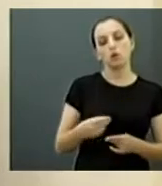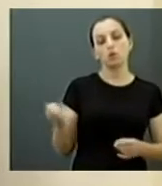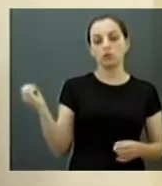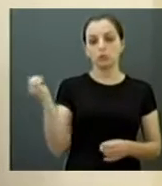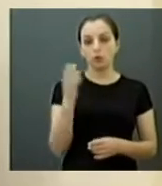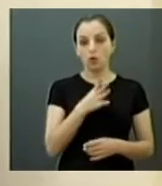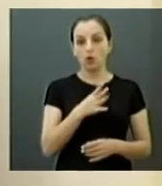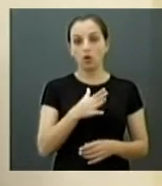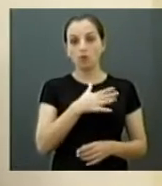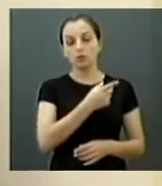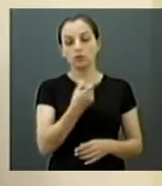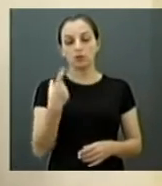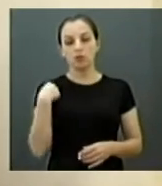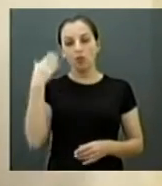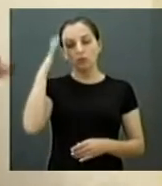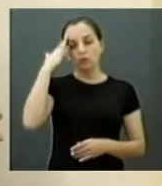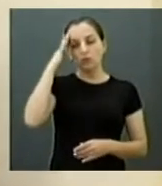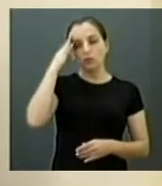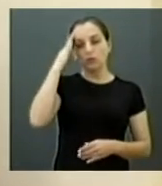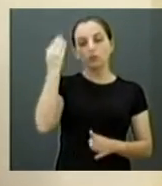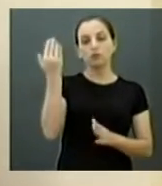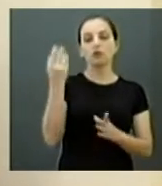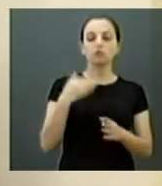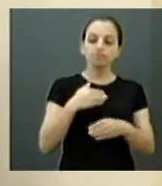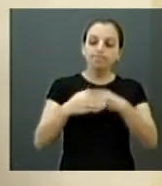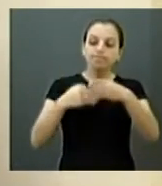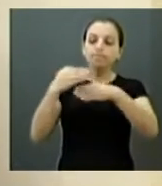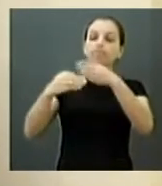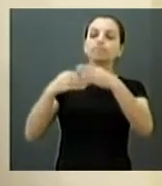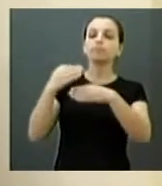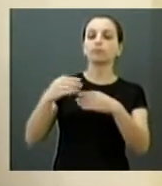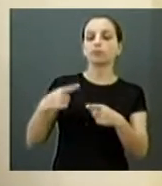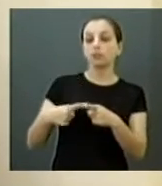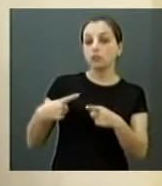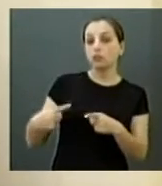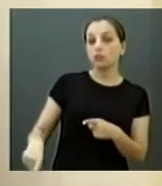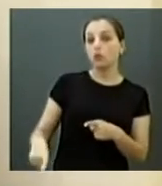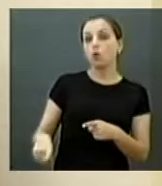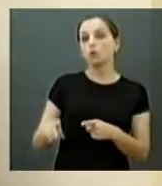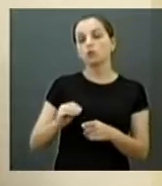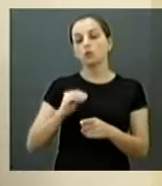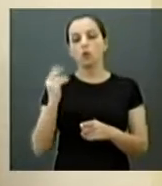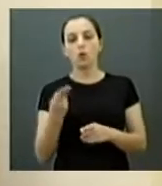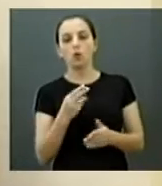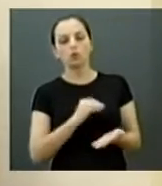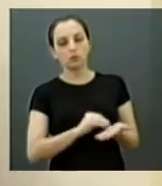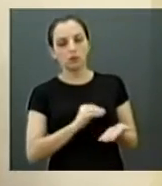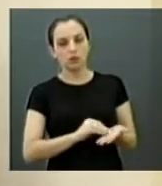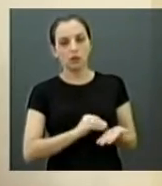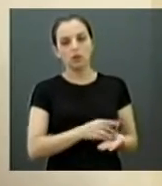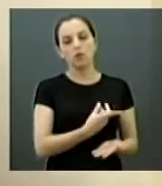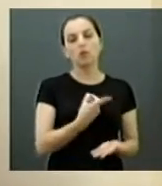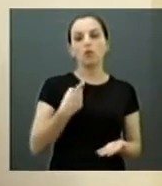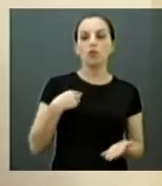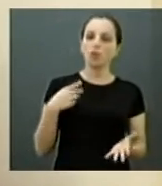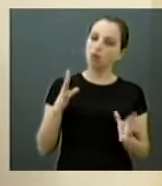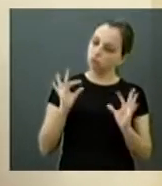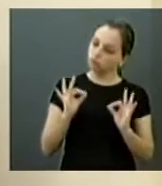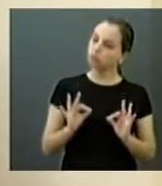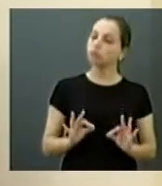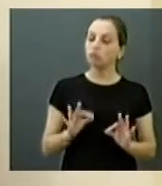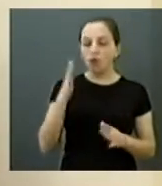a gente desconheça nesse processo, seja em relação à denúncia ou da Secretaria, a gente se sente contemplado e